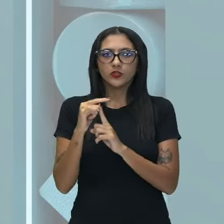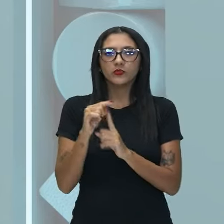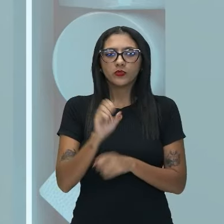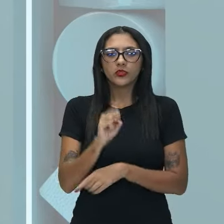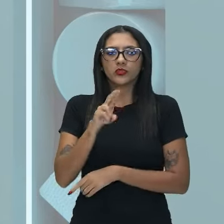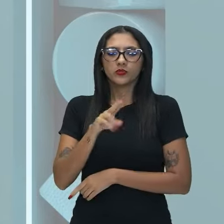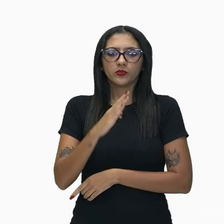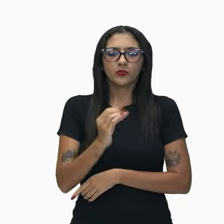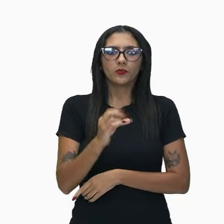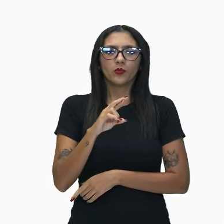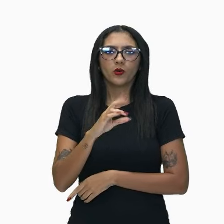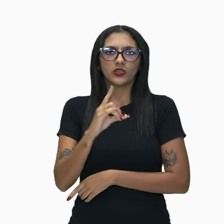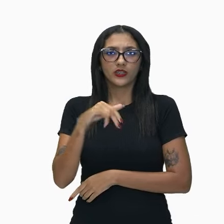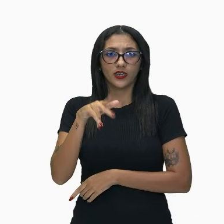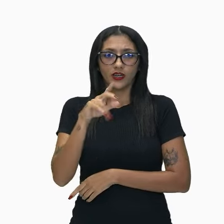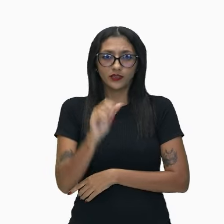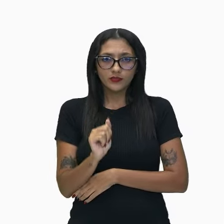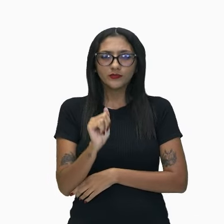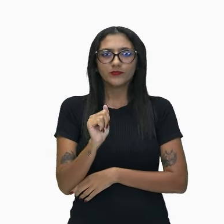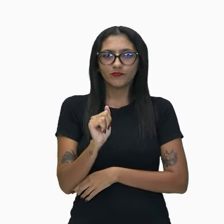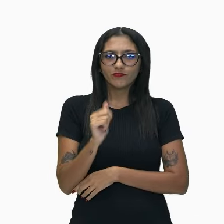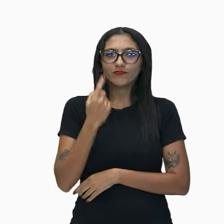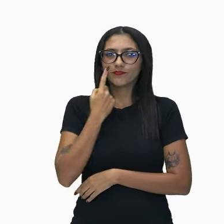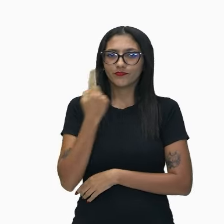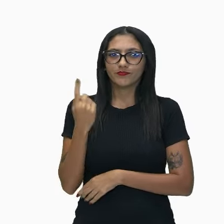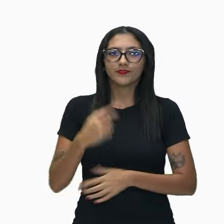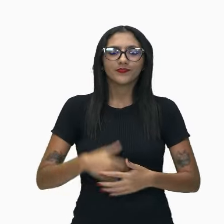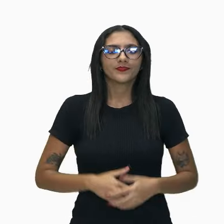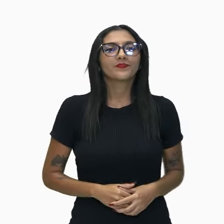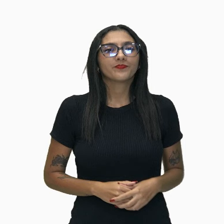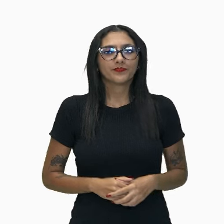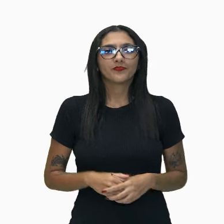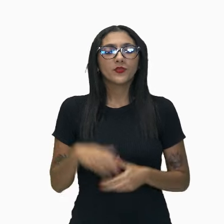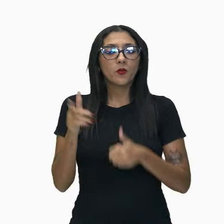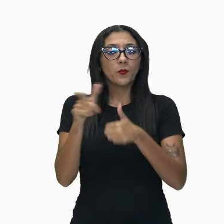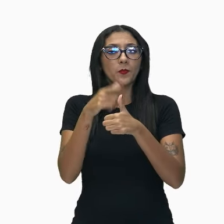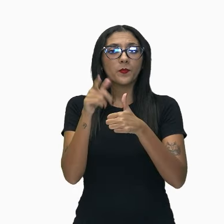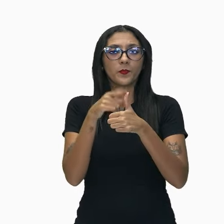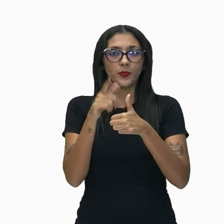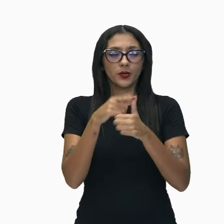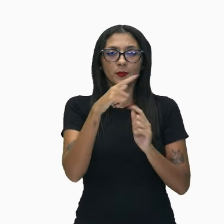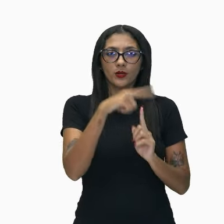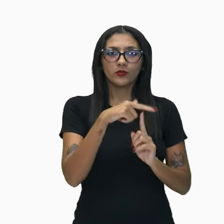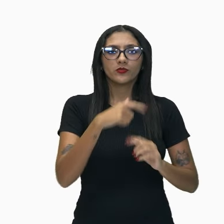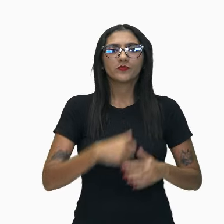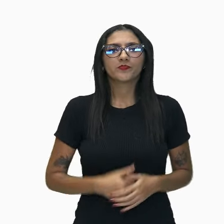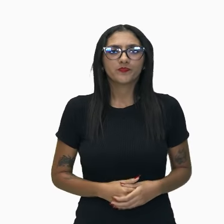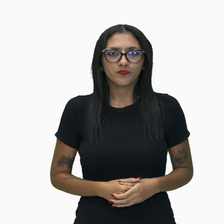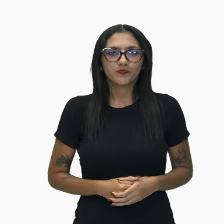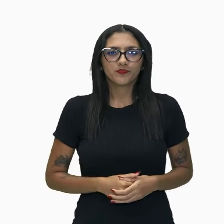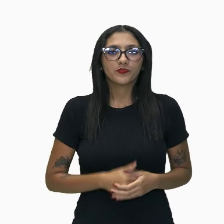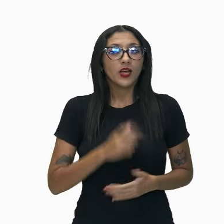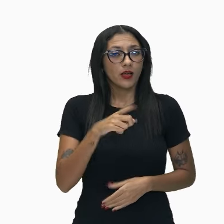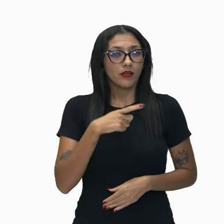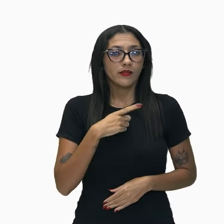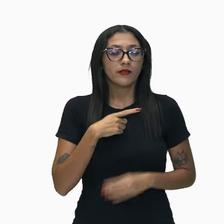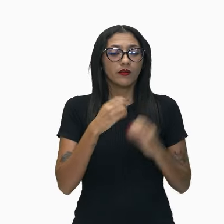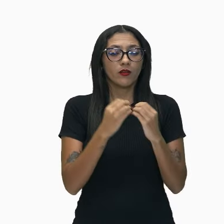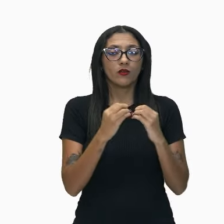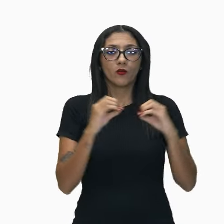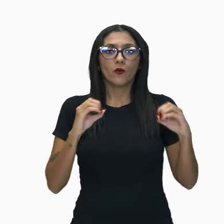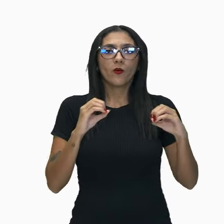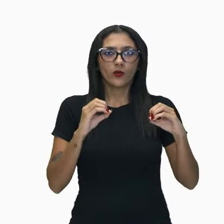subordinadas substantivas, vamos lá então, olhem só, primeiro tipo, é da oração subordinada,